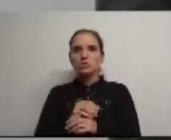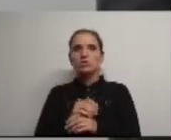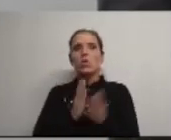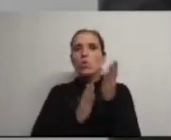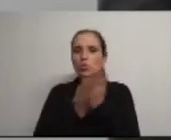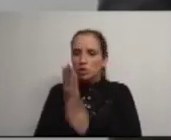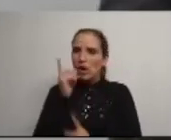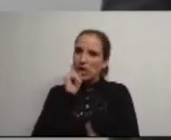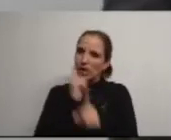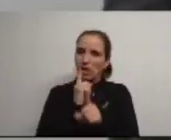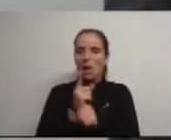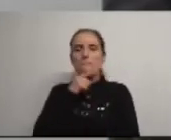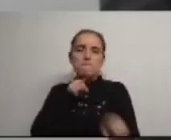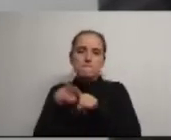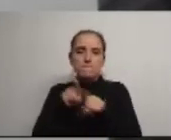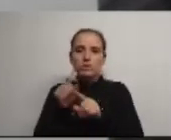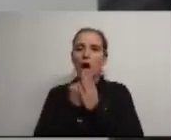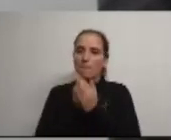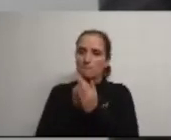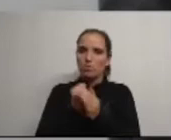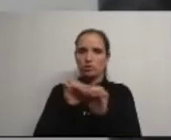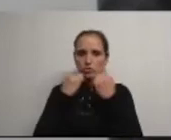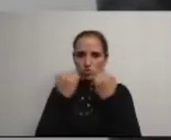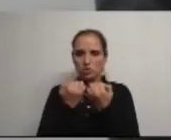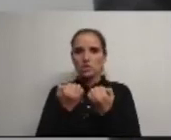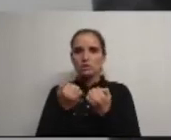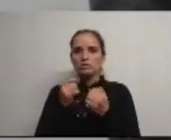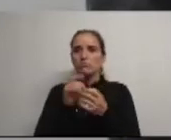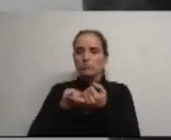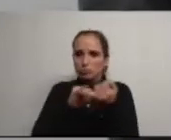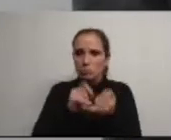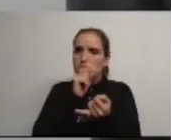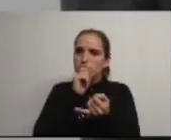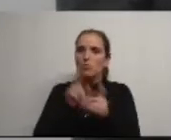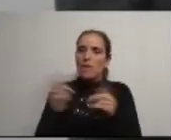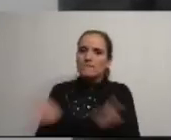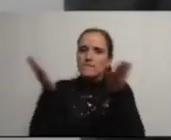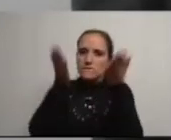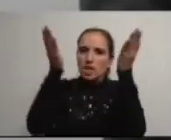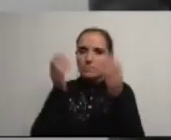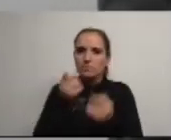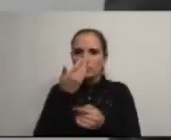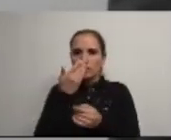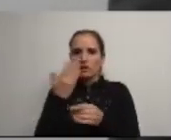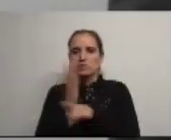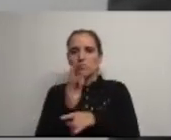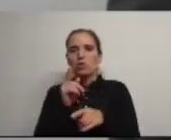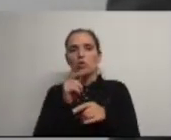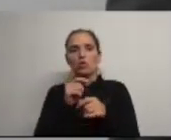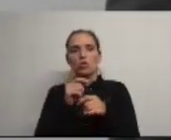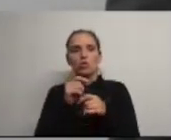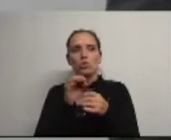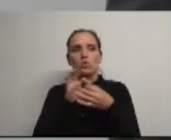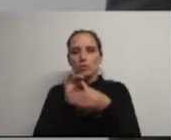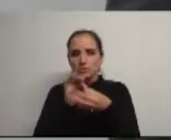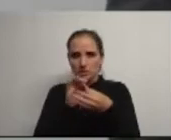continua o município a ter uma política de apoio às associações que as promovem, podendo ser considerado como exemplo dessa colaboração em prol de